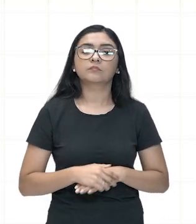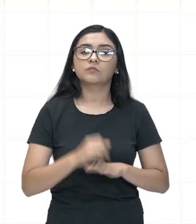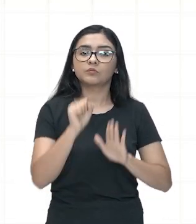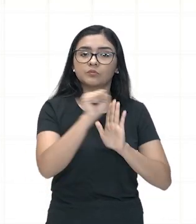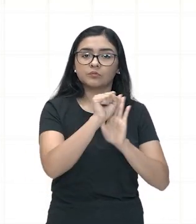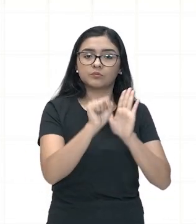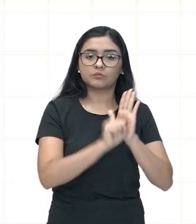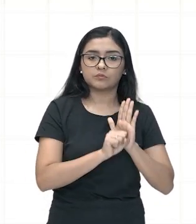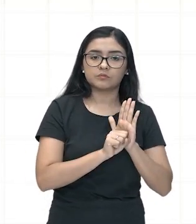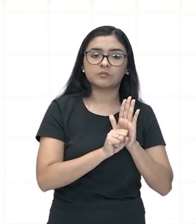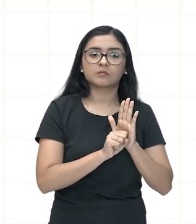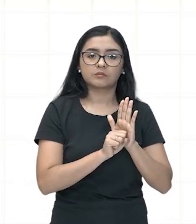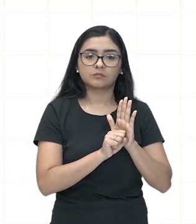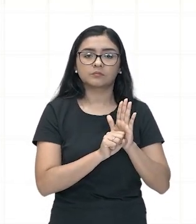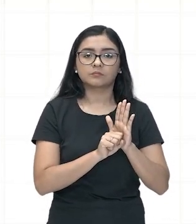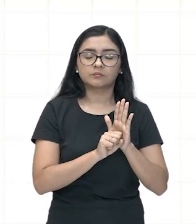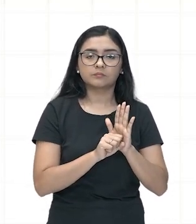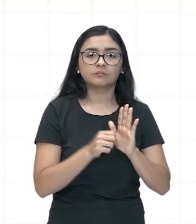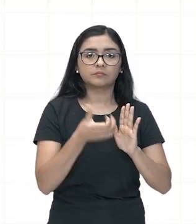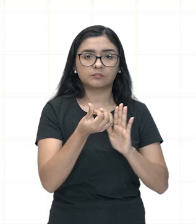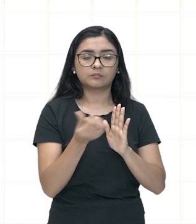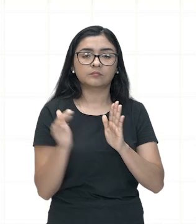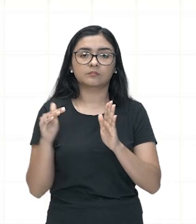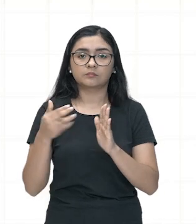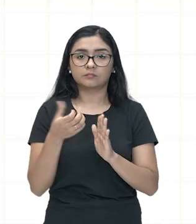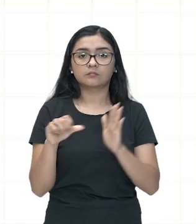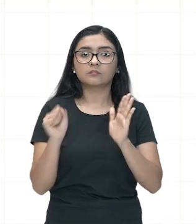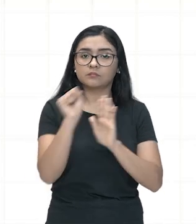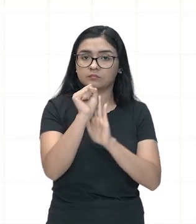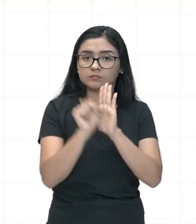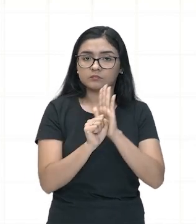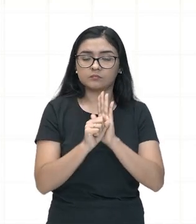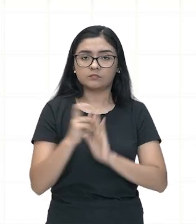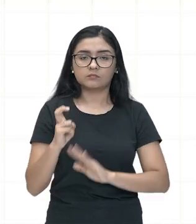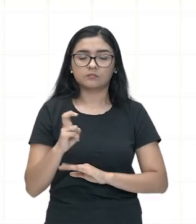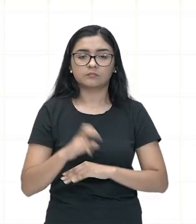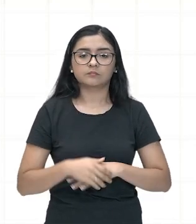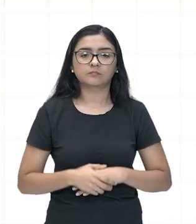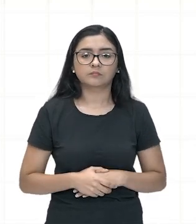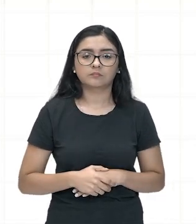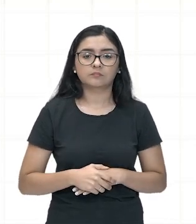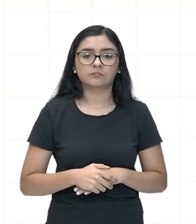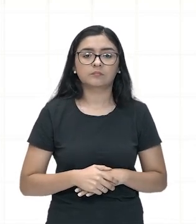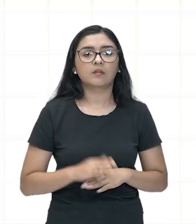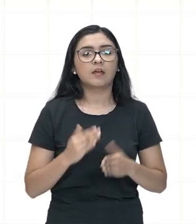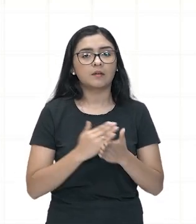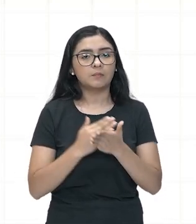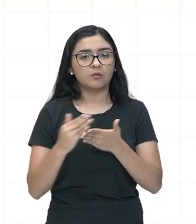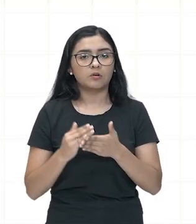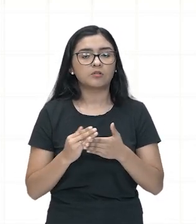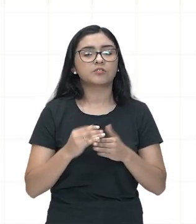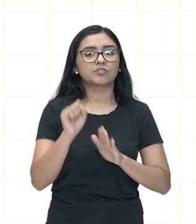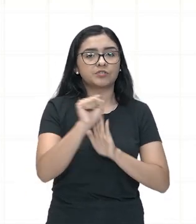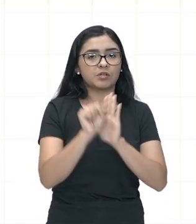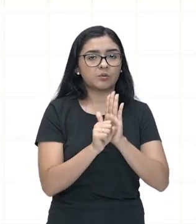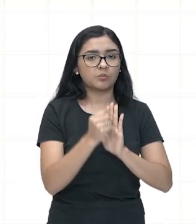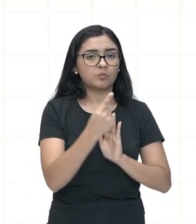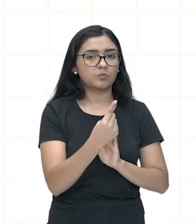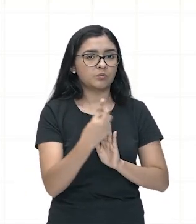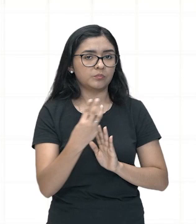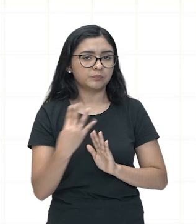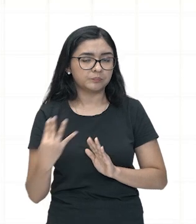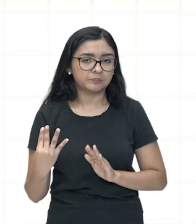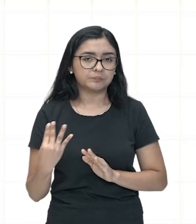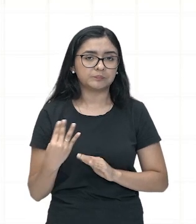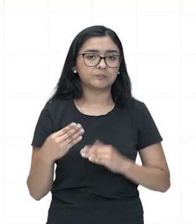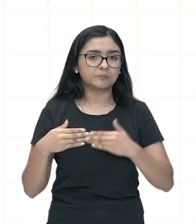para o menor, tá? Pra começar aqui, século 1, século 2, tá? E